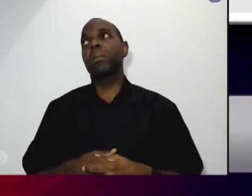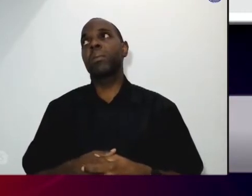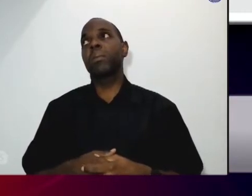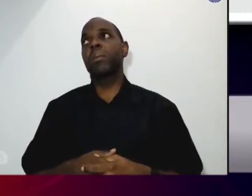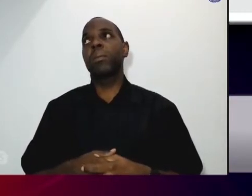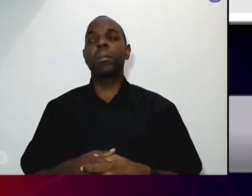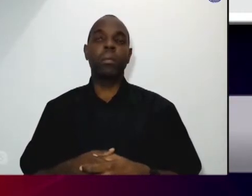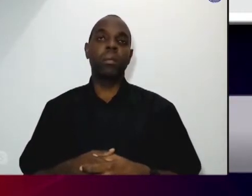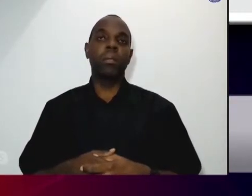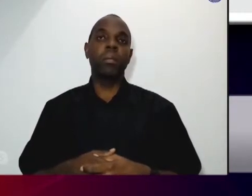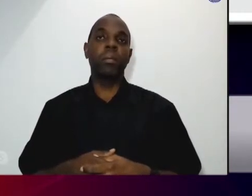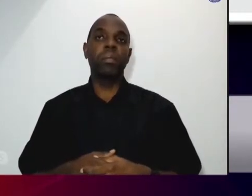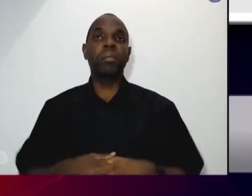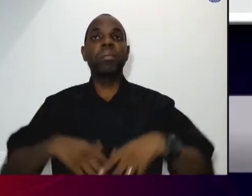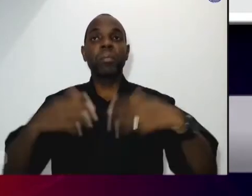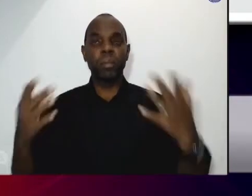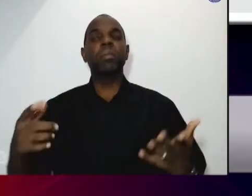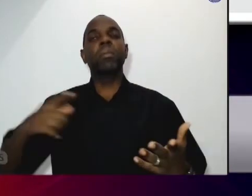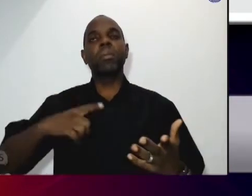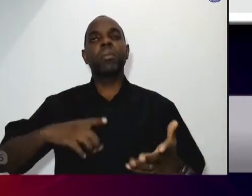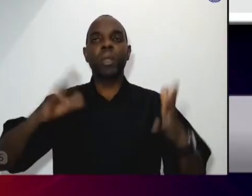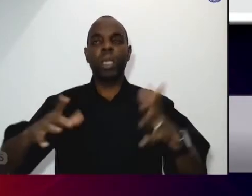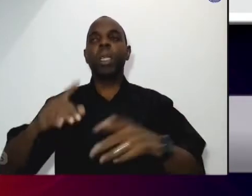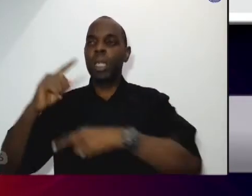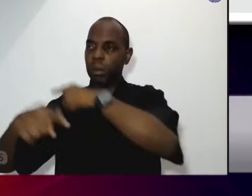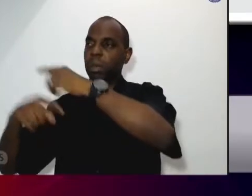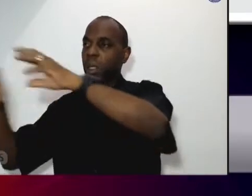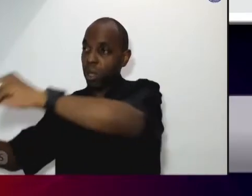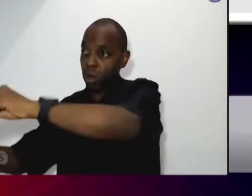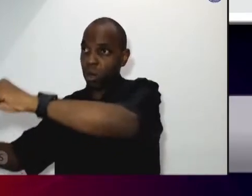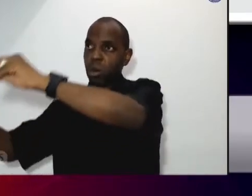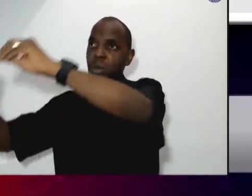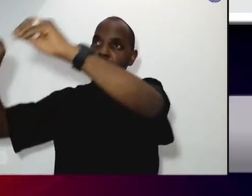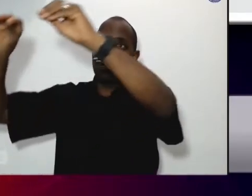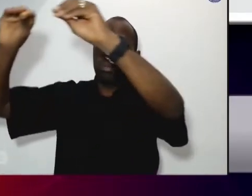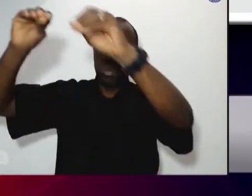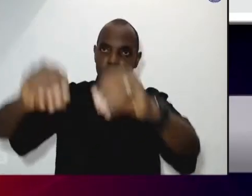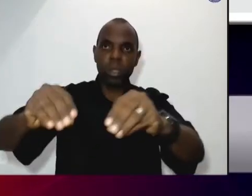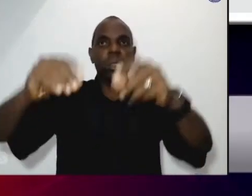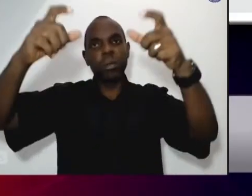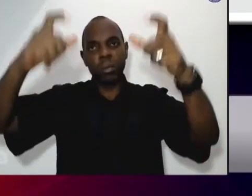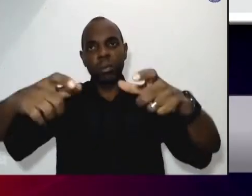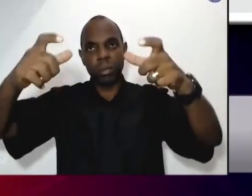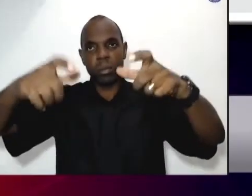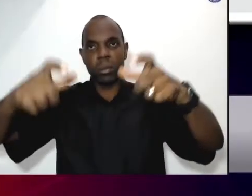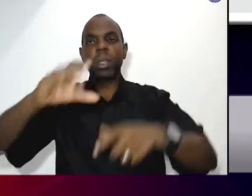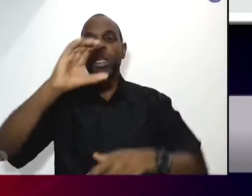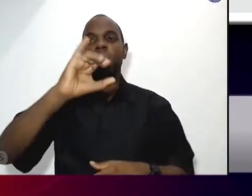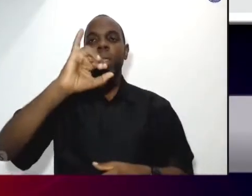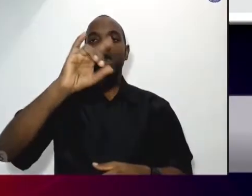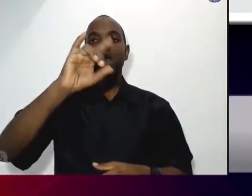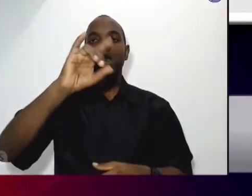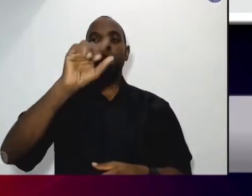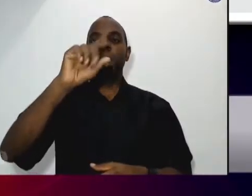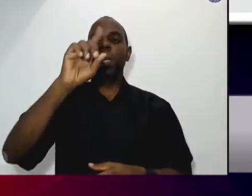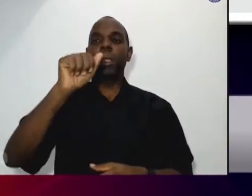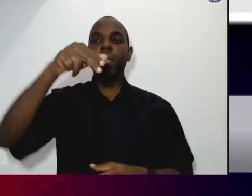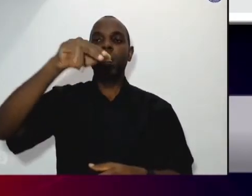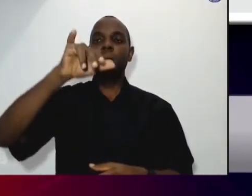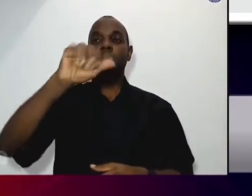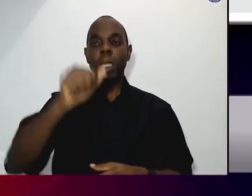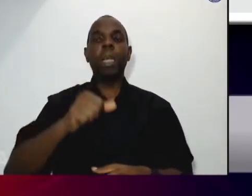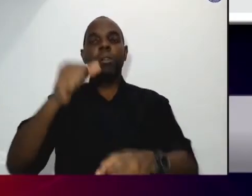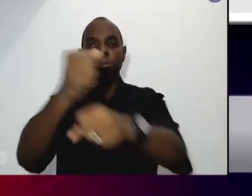Até que nós mudamos para uma sede da antiga ação da cidadania e começamos a construção da nova sede em terreno